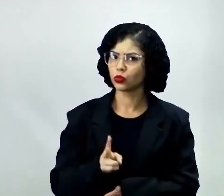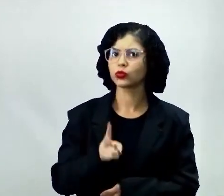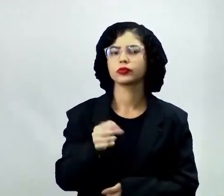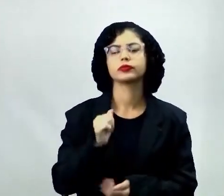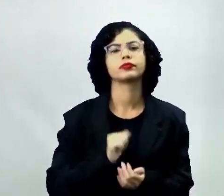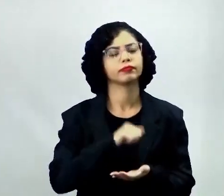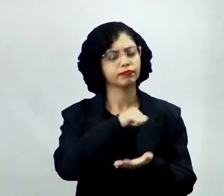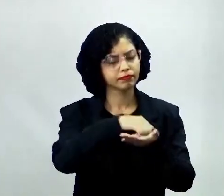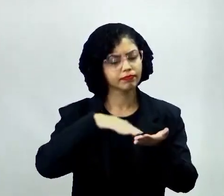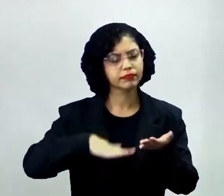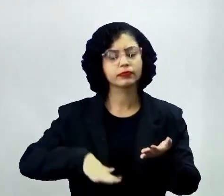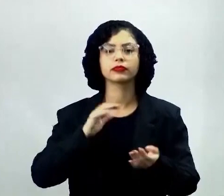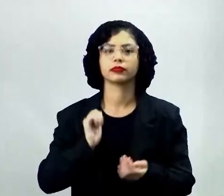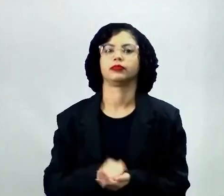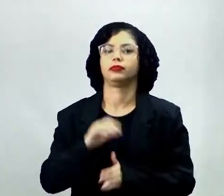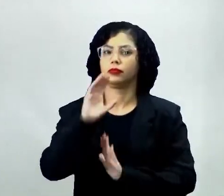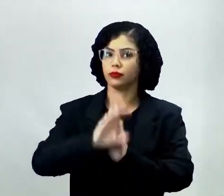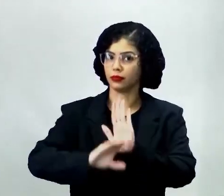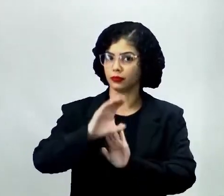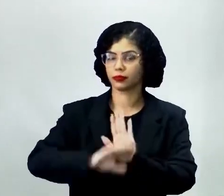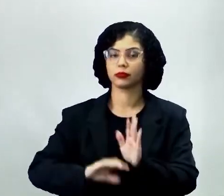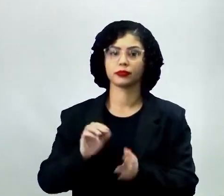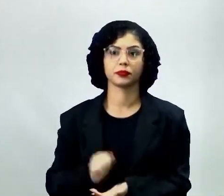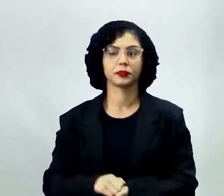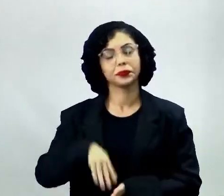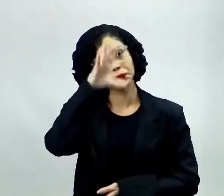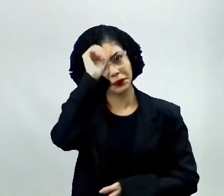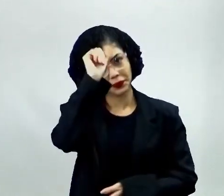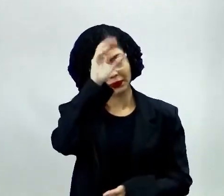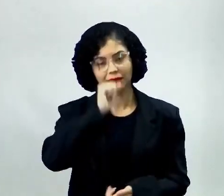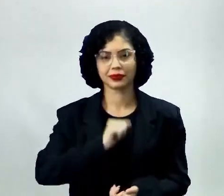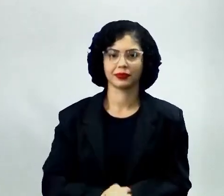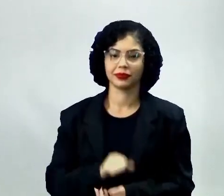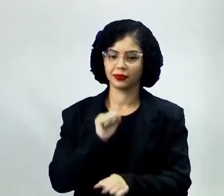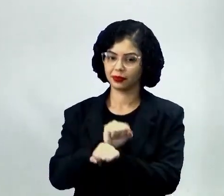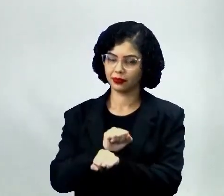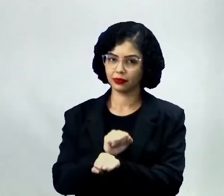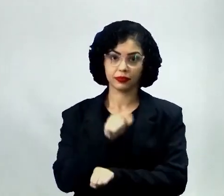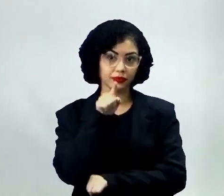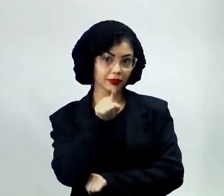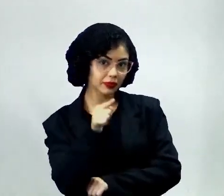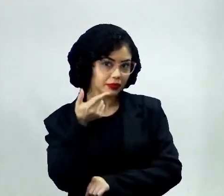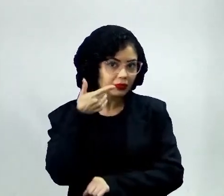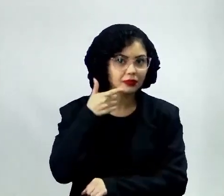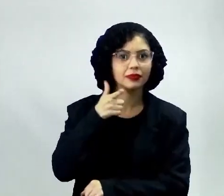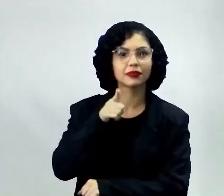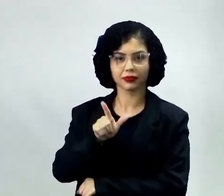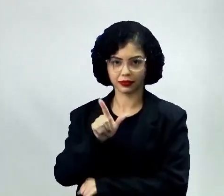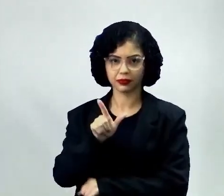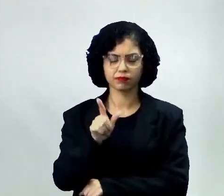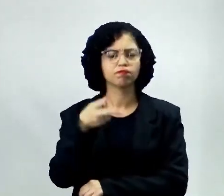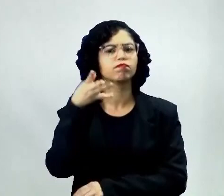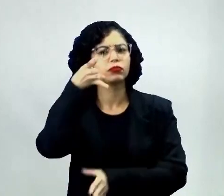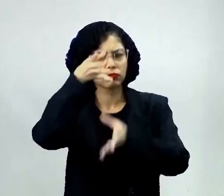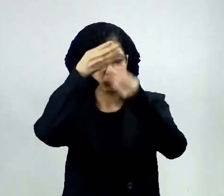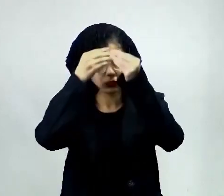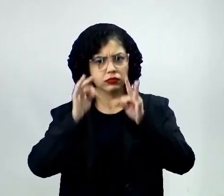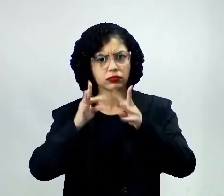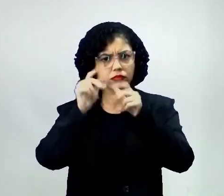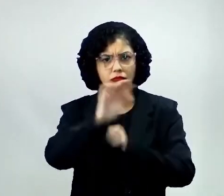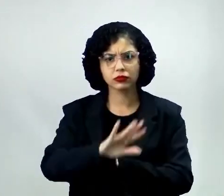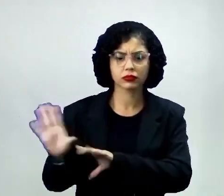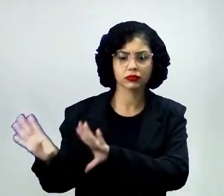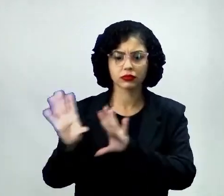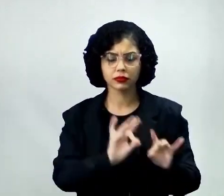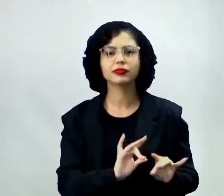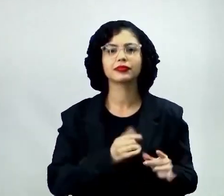atividade, conteúdo, aprendizagem. Espero que você consiga assimilar, consiga aprender tudo o